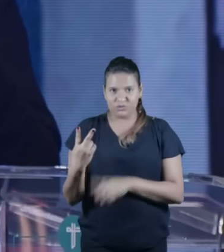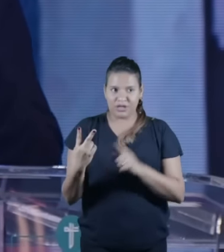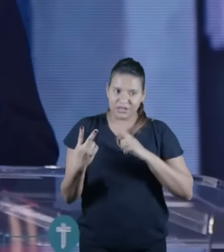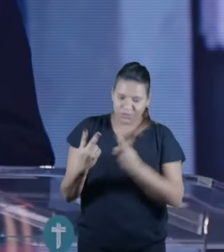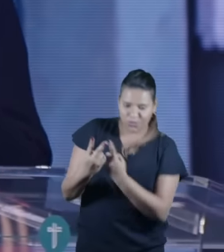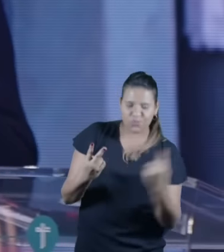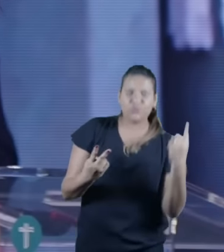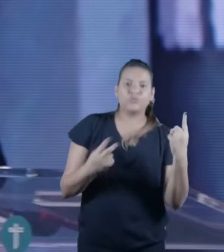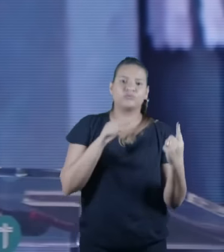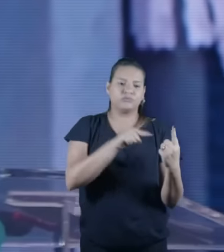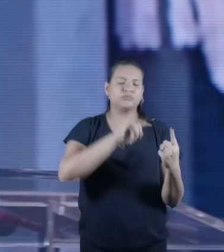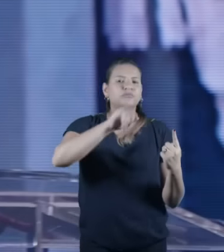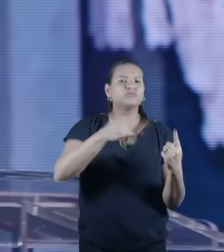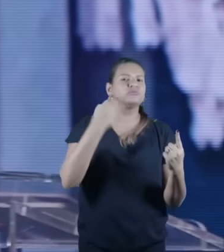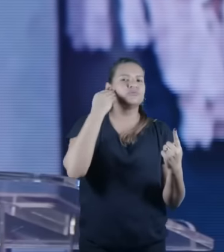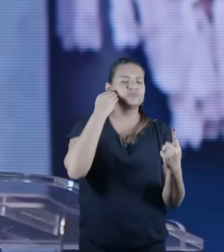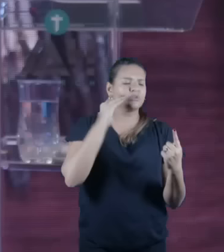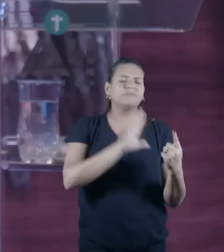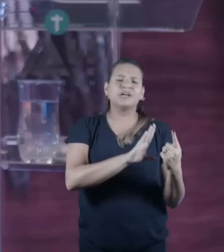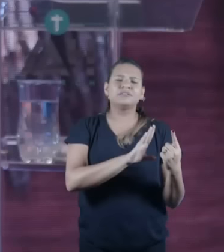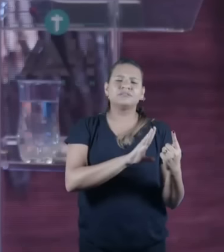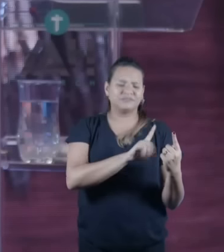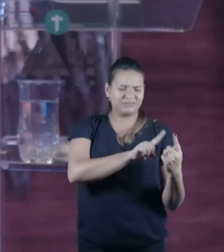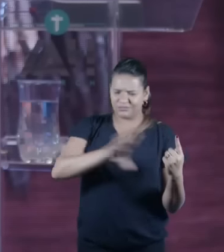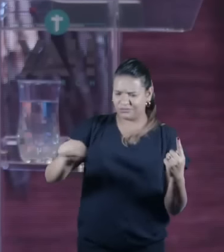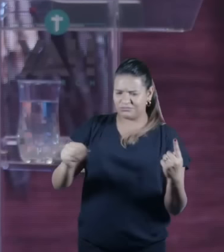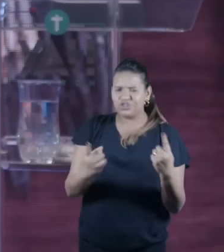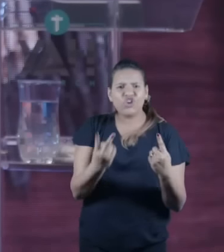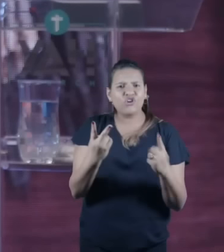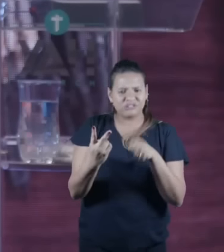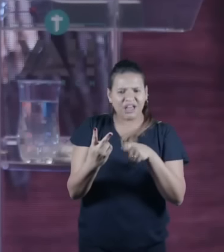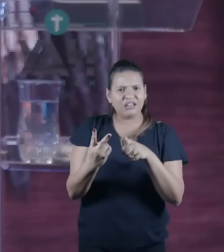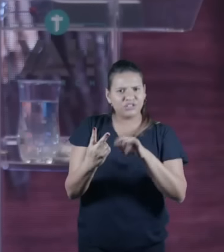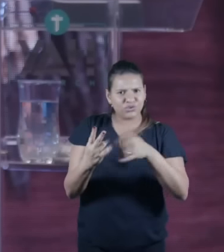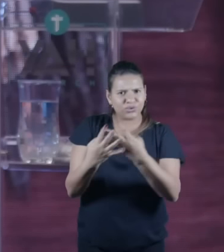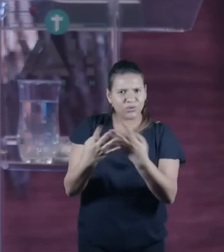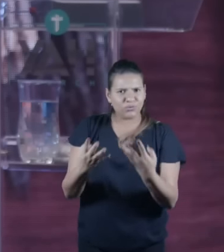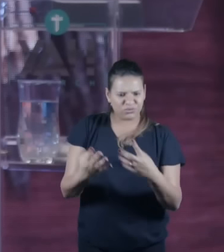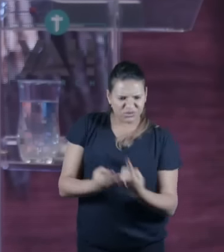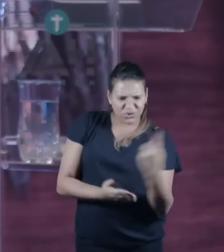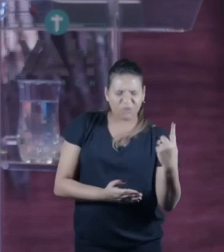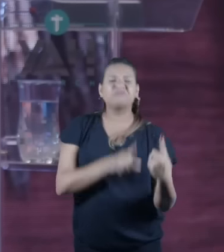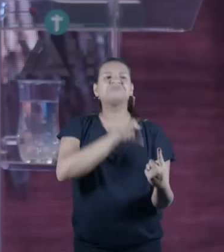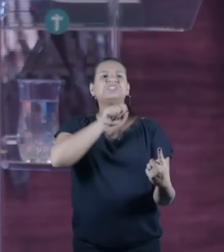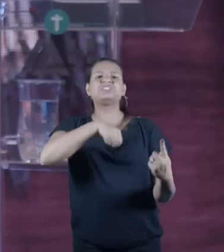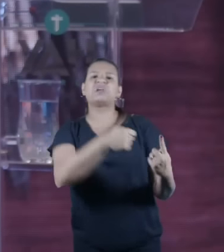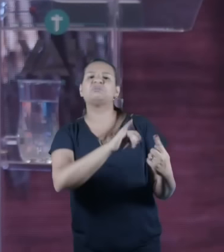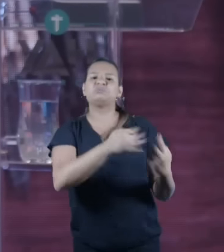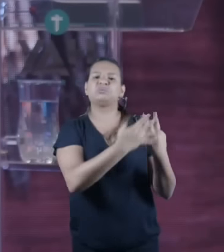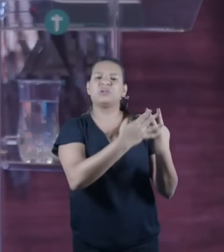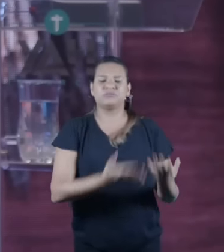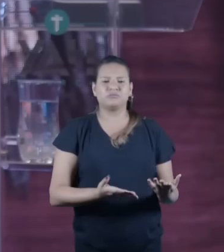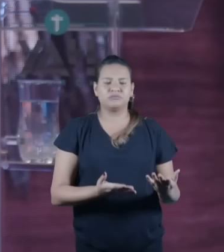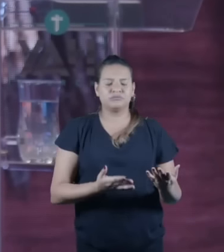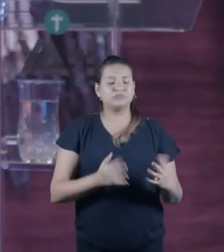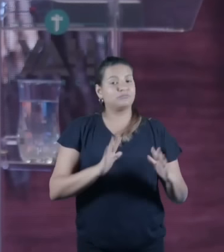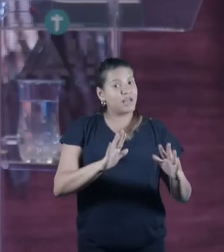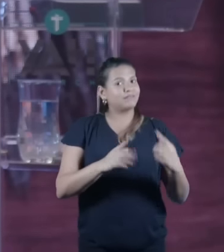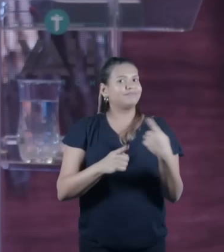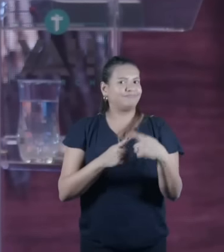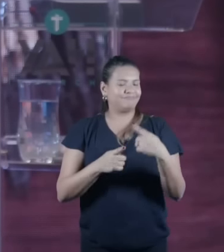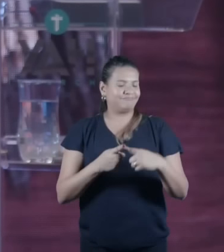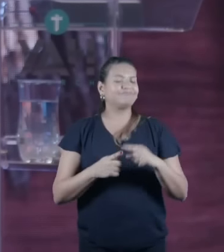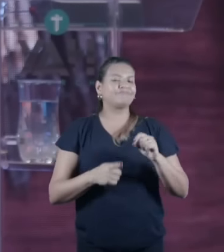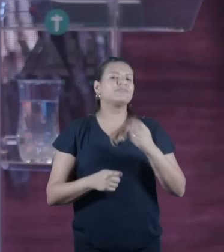é importante a gente entender como eu falei Judas era um judeu mas os judeus não são um povo homogêneo não